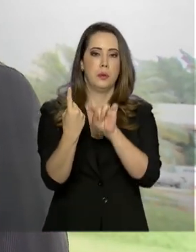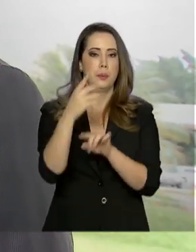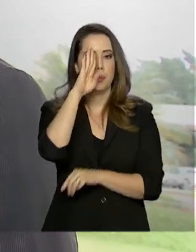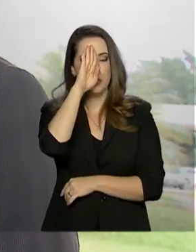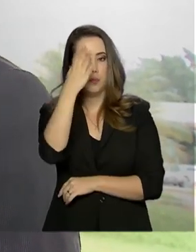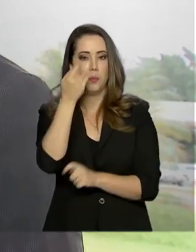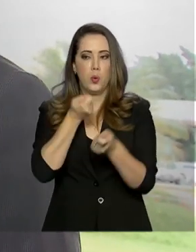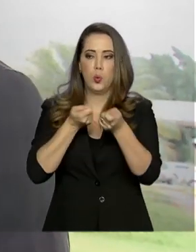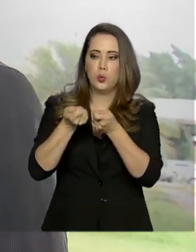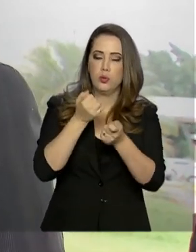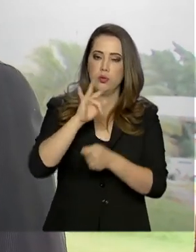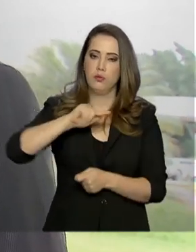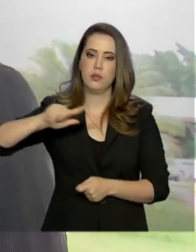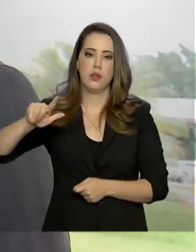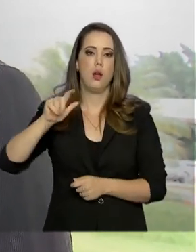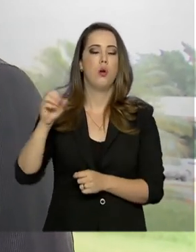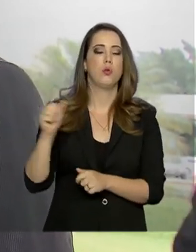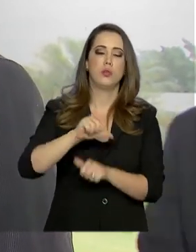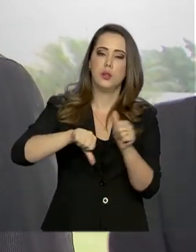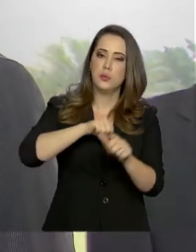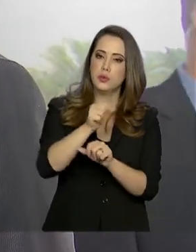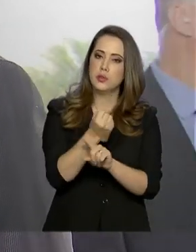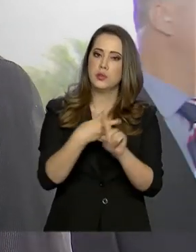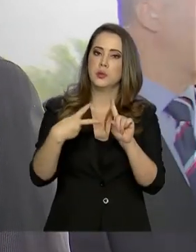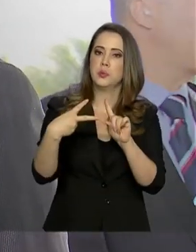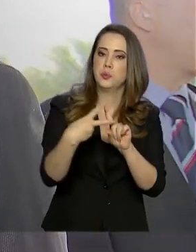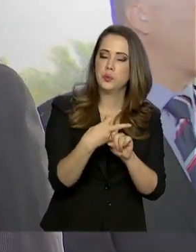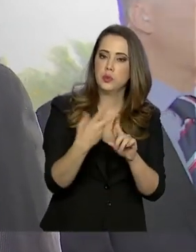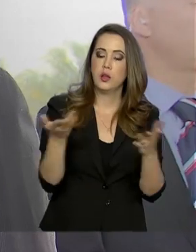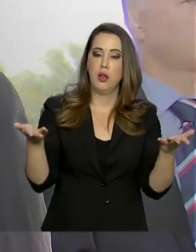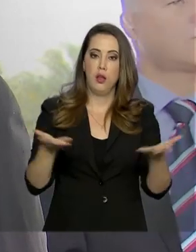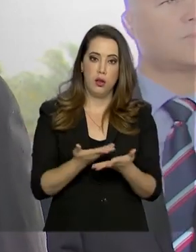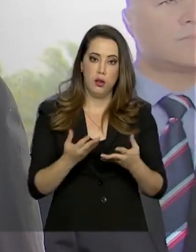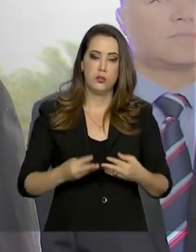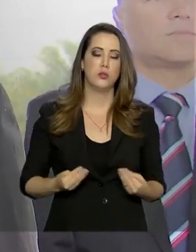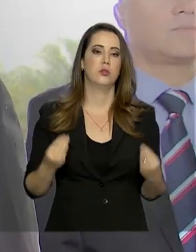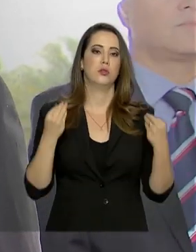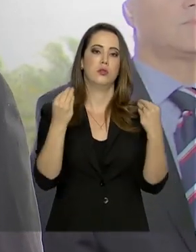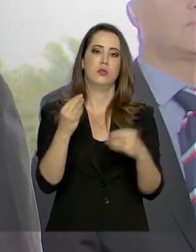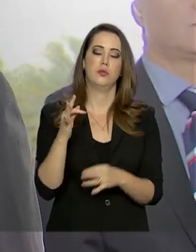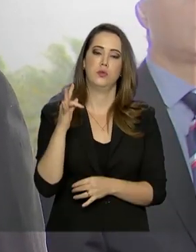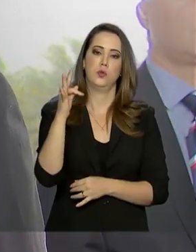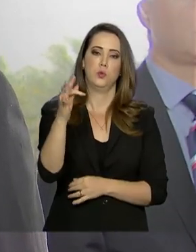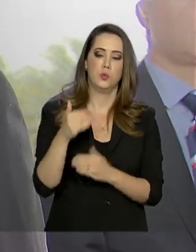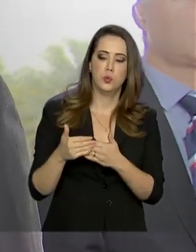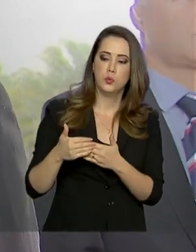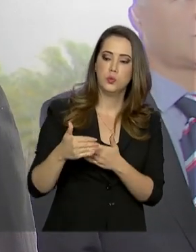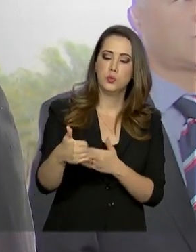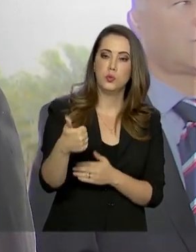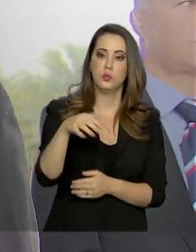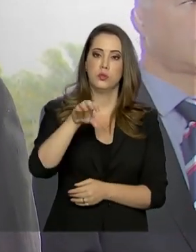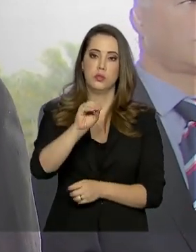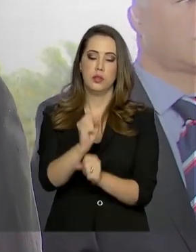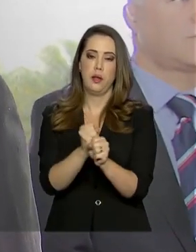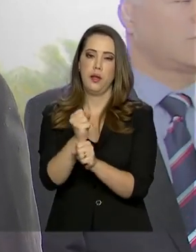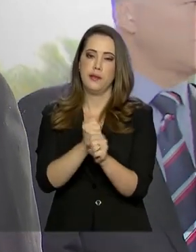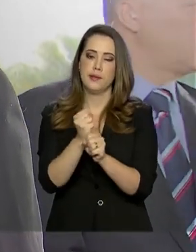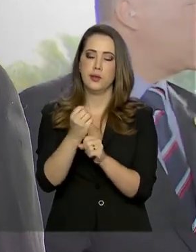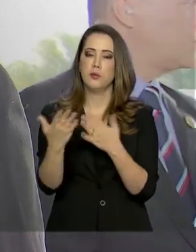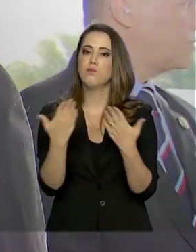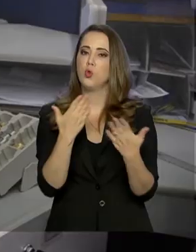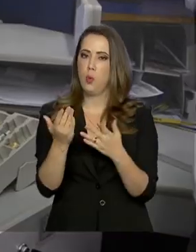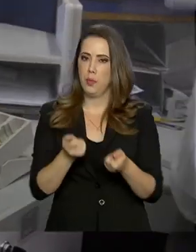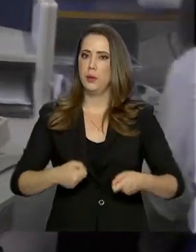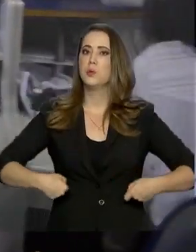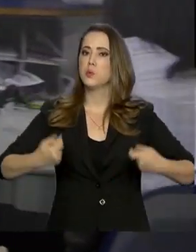equilíbrio fiscal, que era a reforma aí do sistema previdenciário, agora vai nos dar uma previsibilidade aí pelos próximos 10 anos em relação a